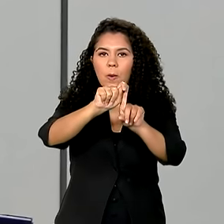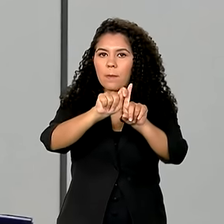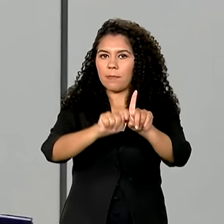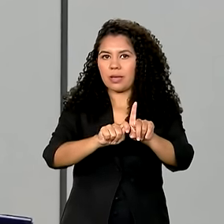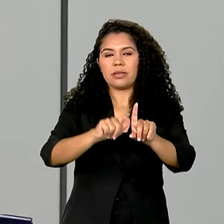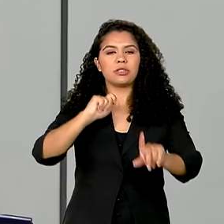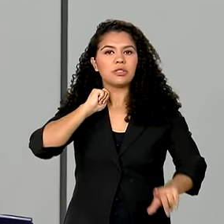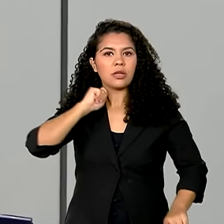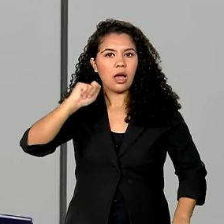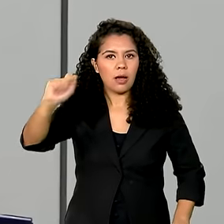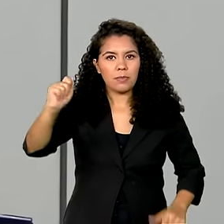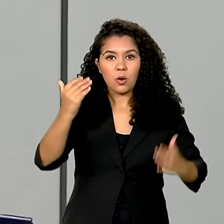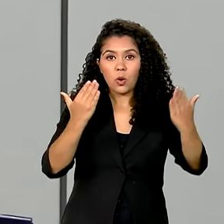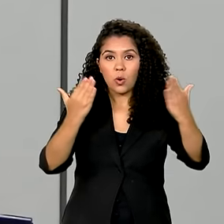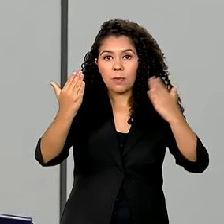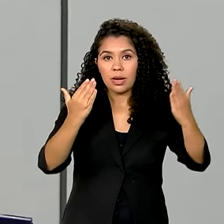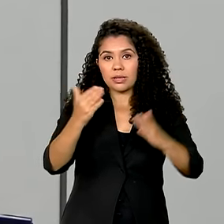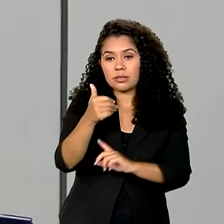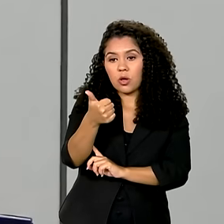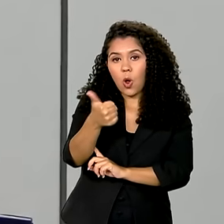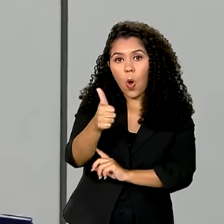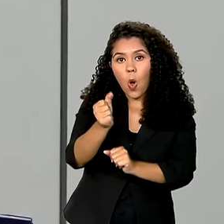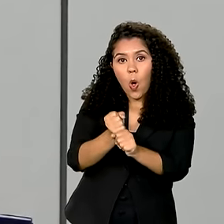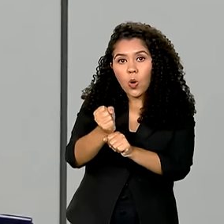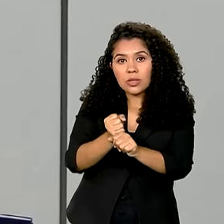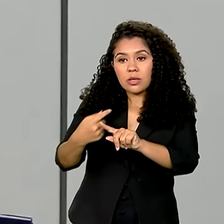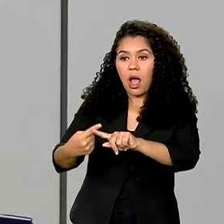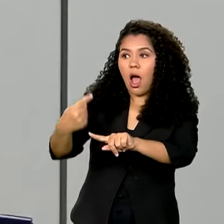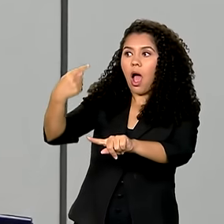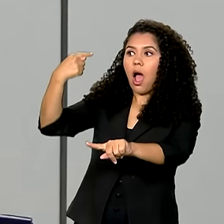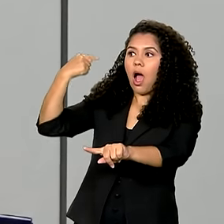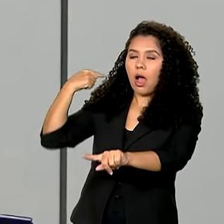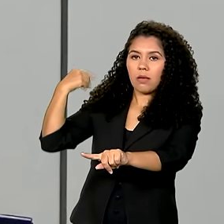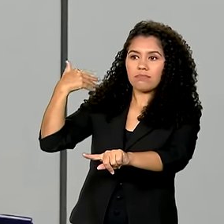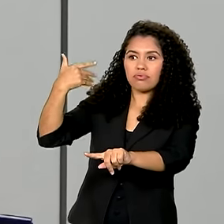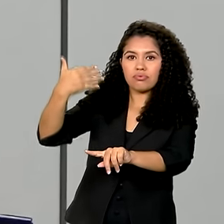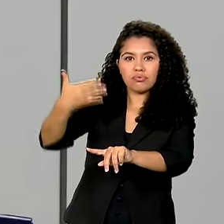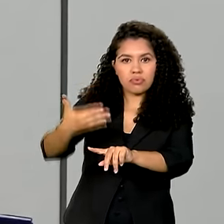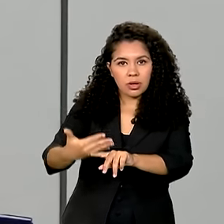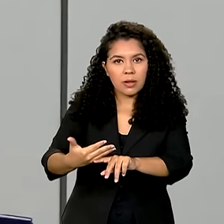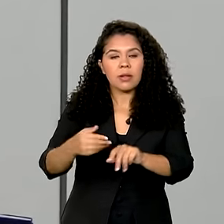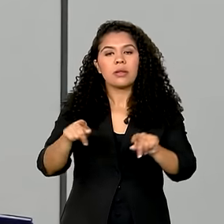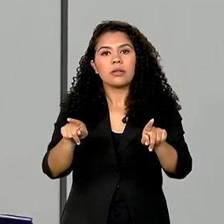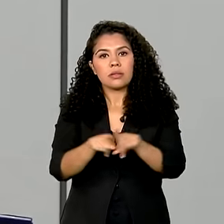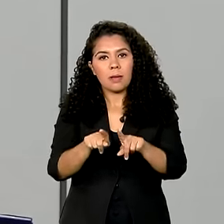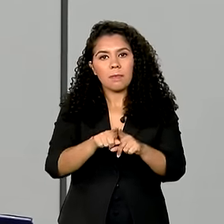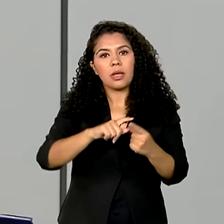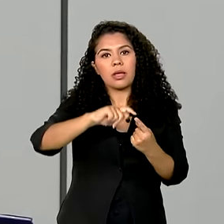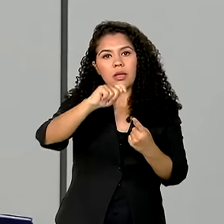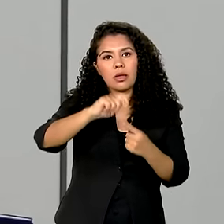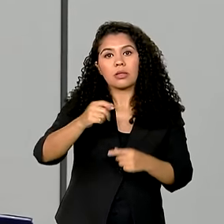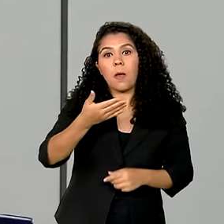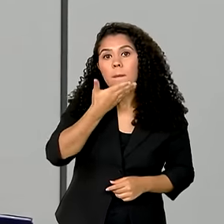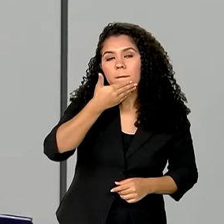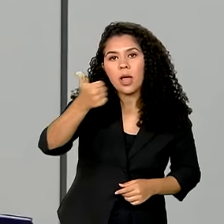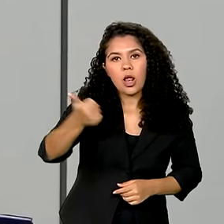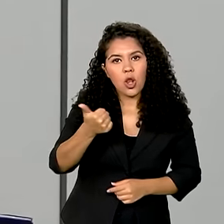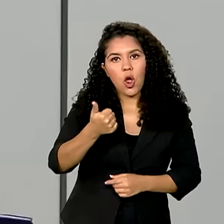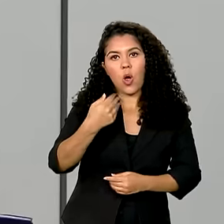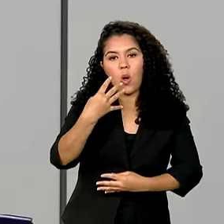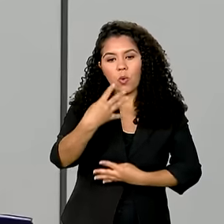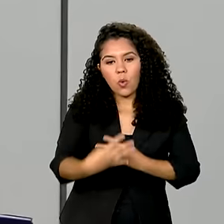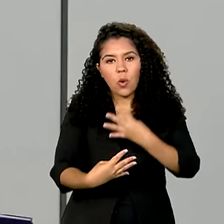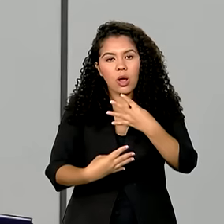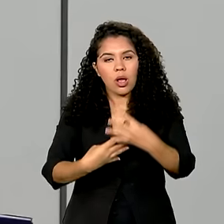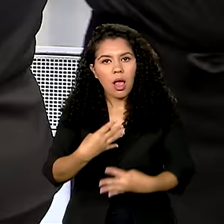últimos 11 anos, levando também ao quadrimestre ser o melhor quadrimestre dos últimos